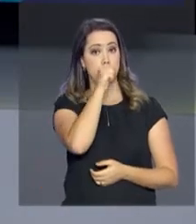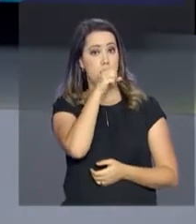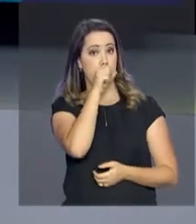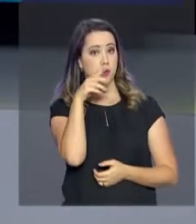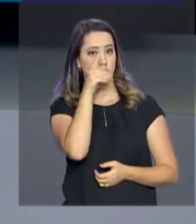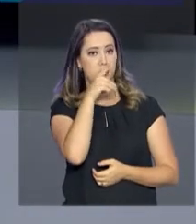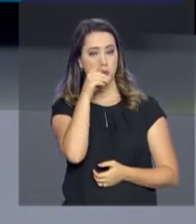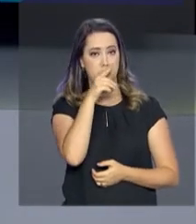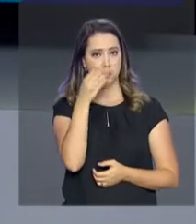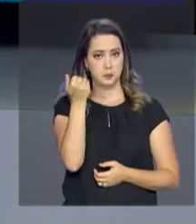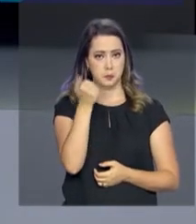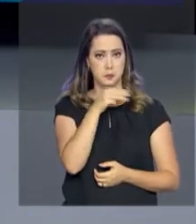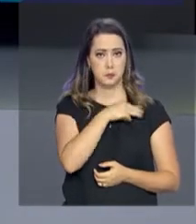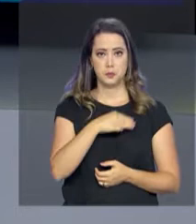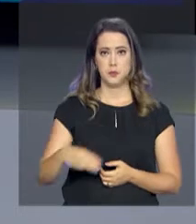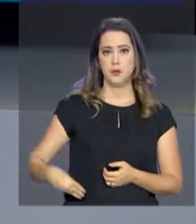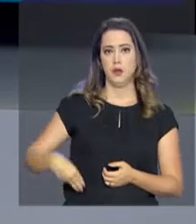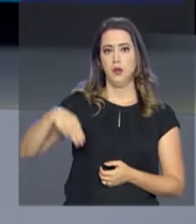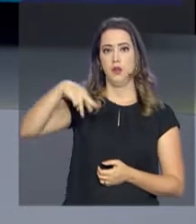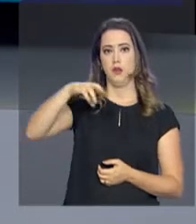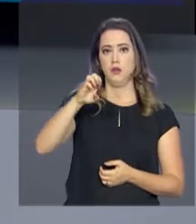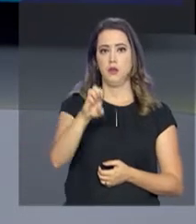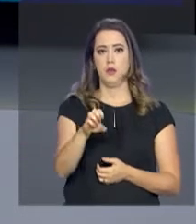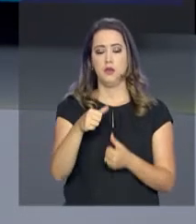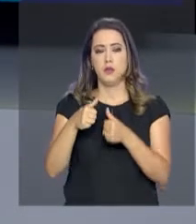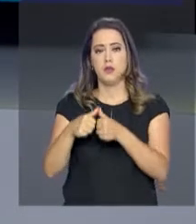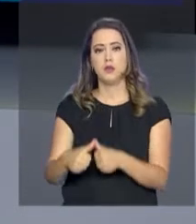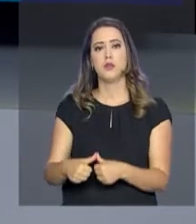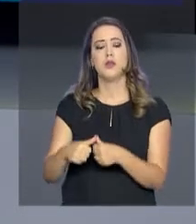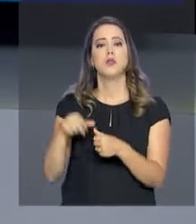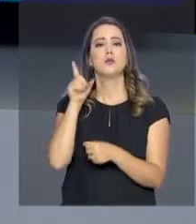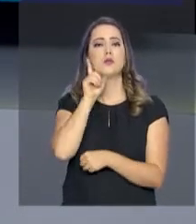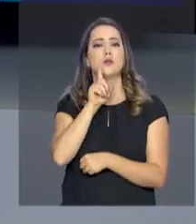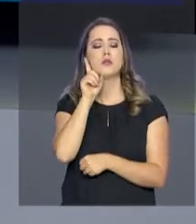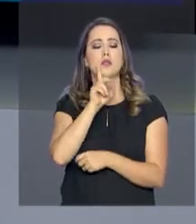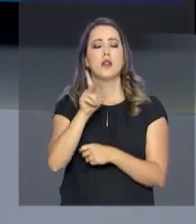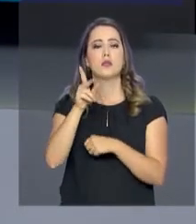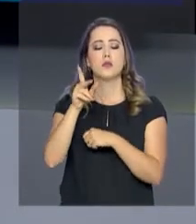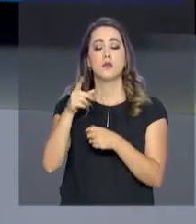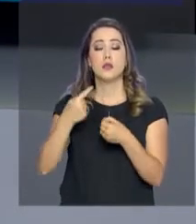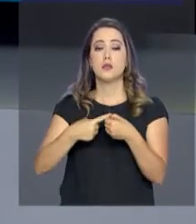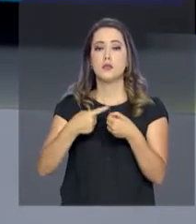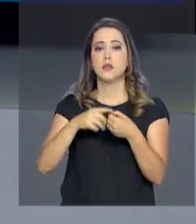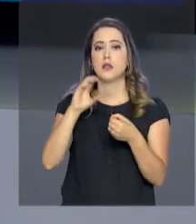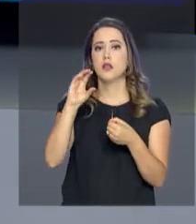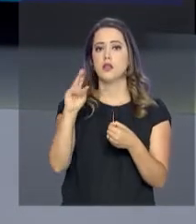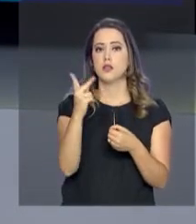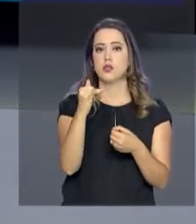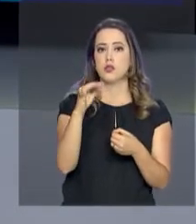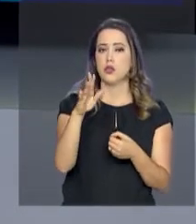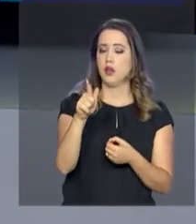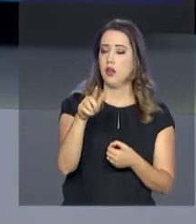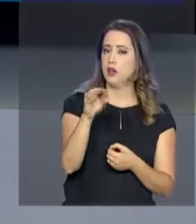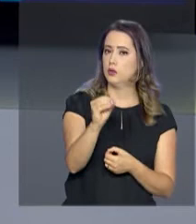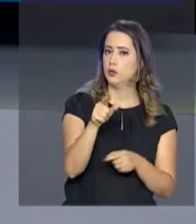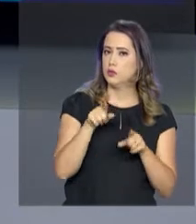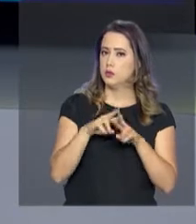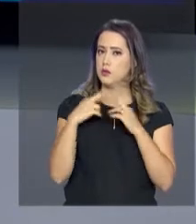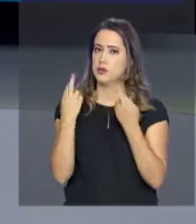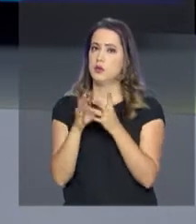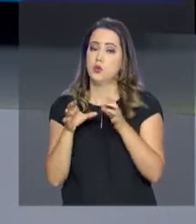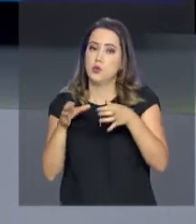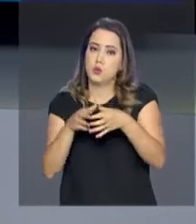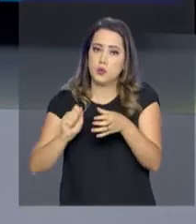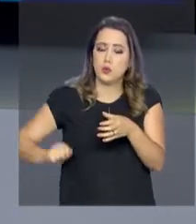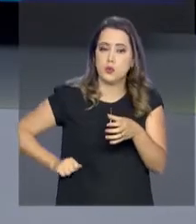semana, o ministro das Relações Exteriores, Aloysio Nunes Ferreira, esteve em Chicago para se reunir com representantes dos consulados e embaixadas